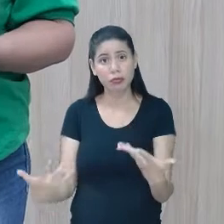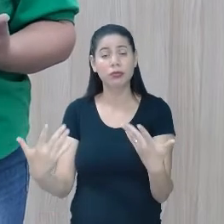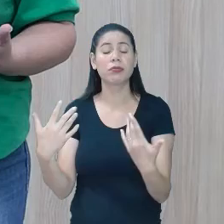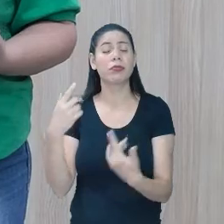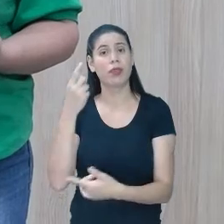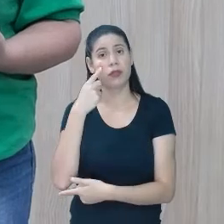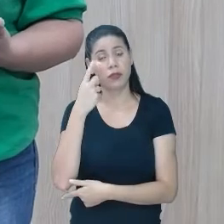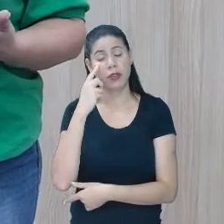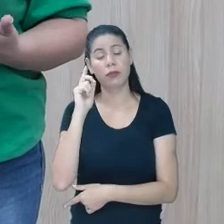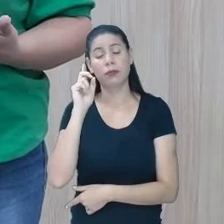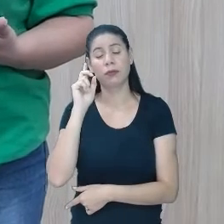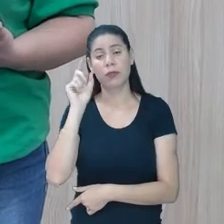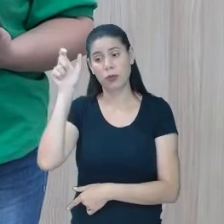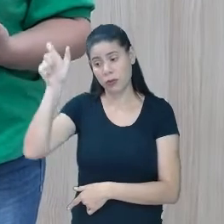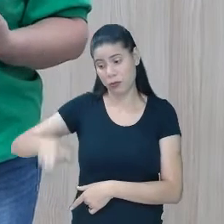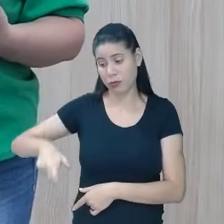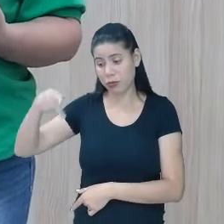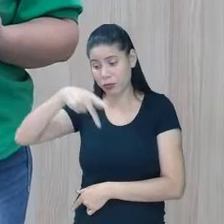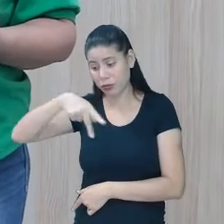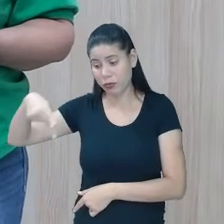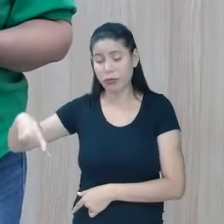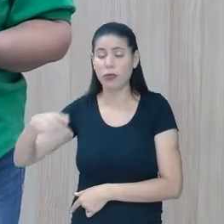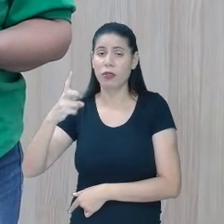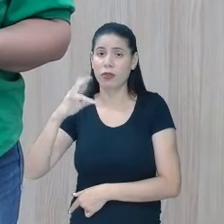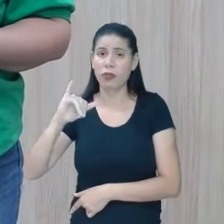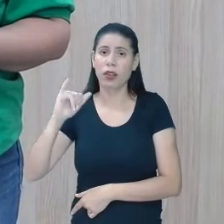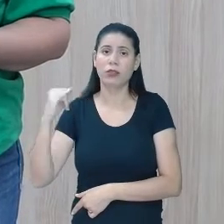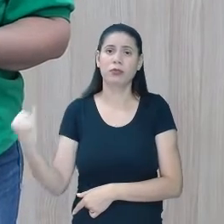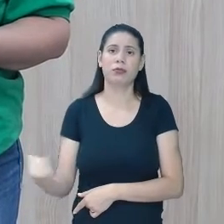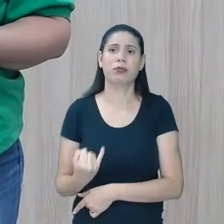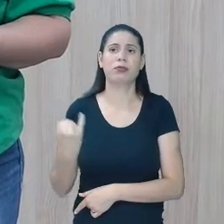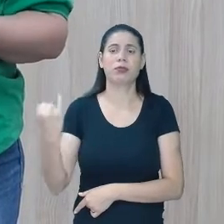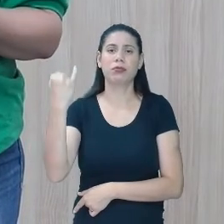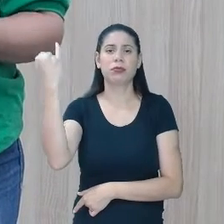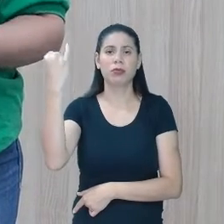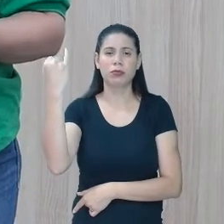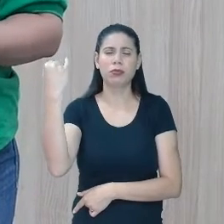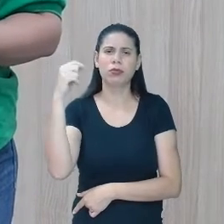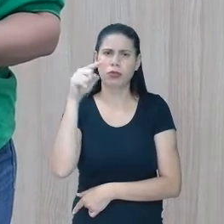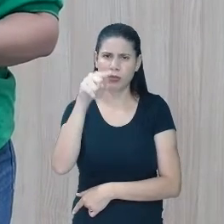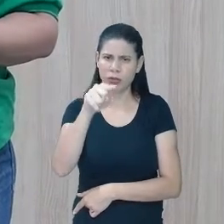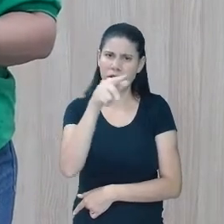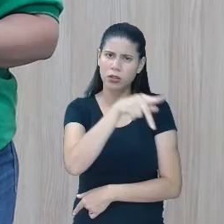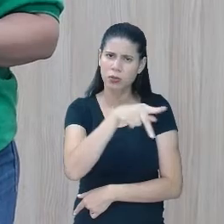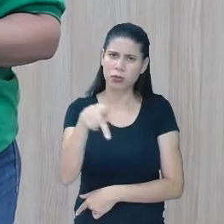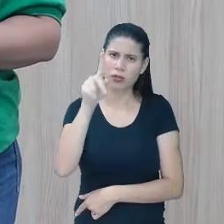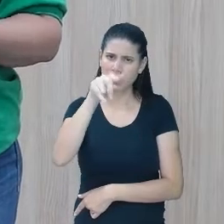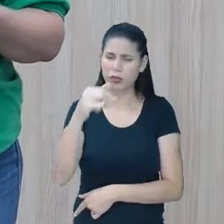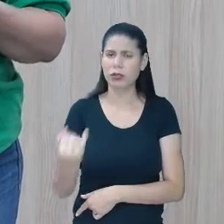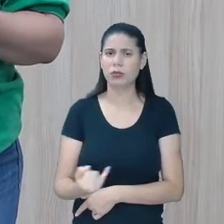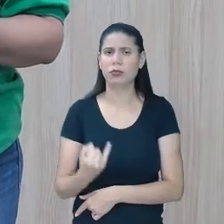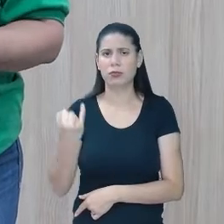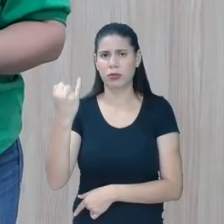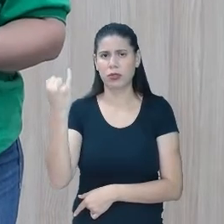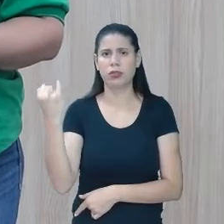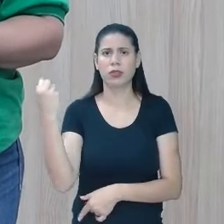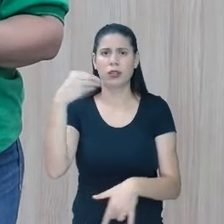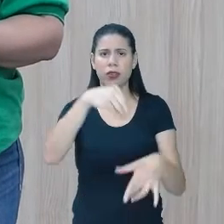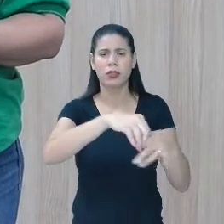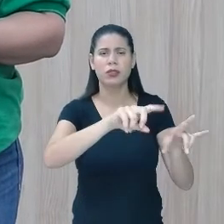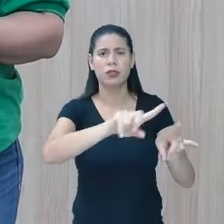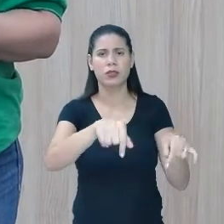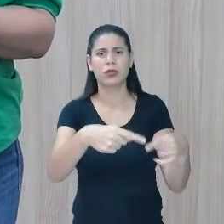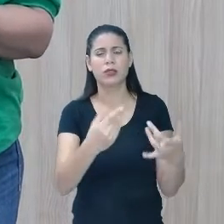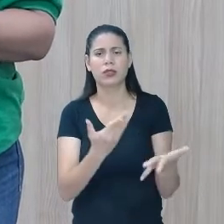como esse professor vai ser importante. Como você, professor, é importante ali na sala de